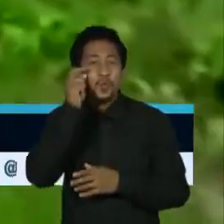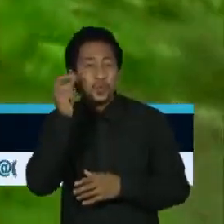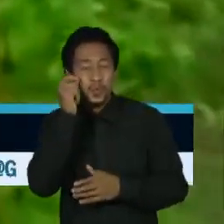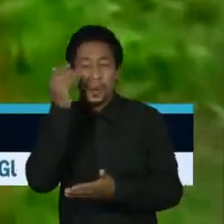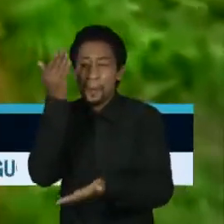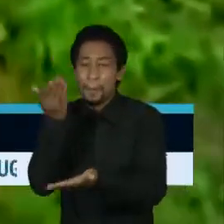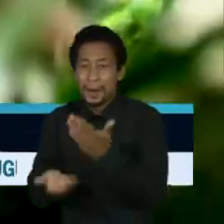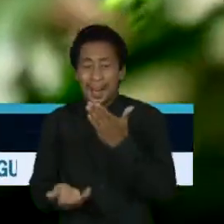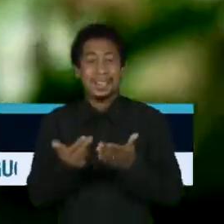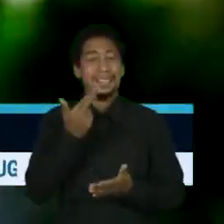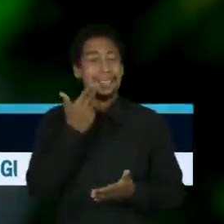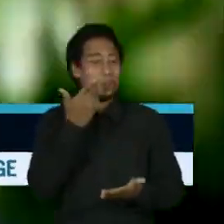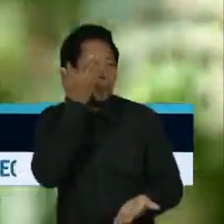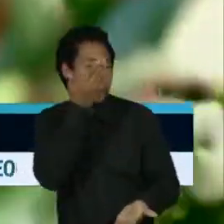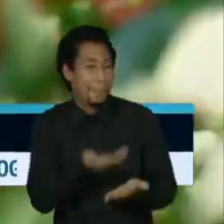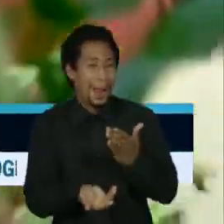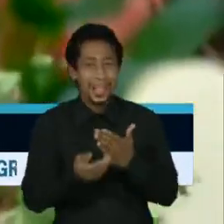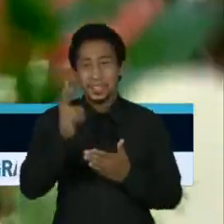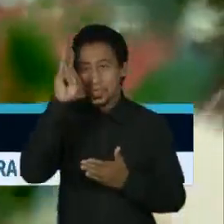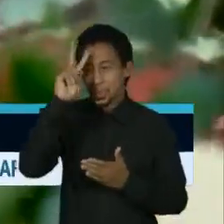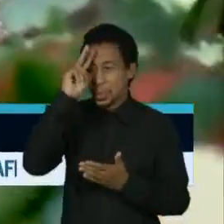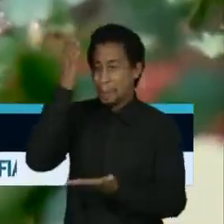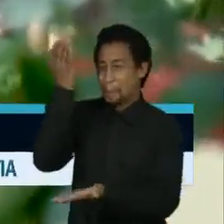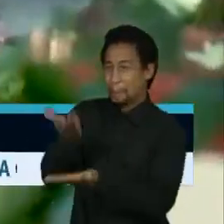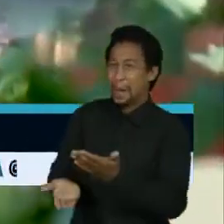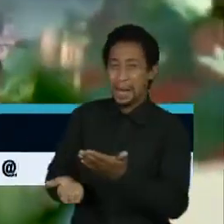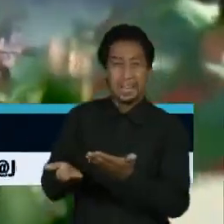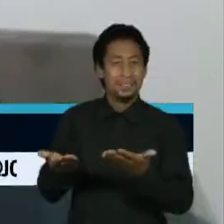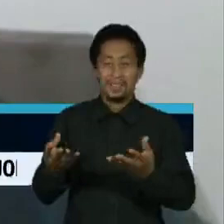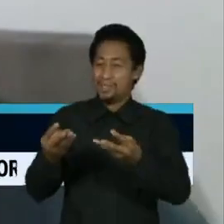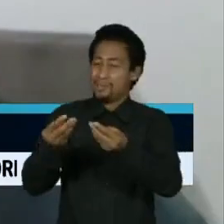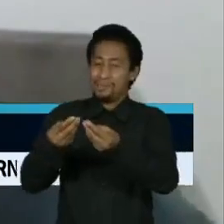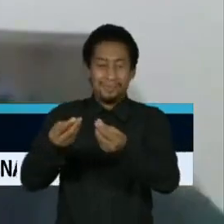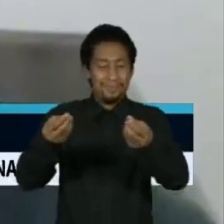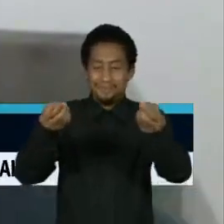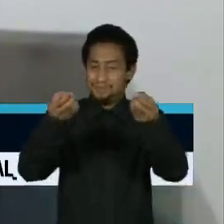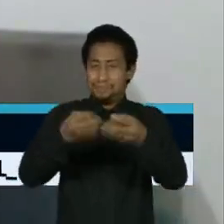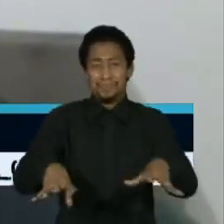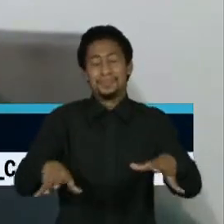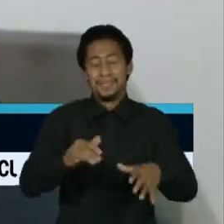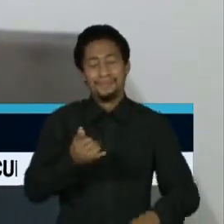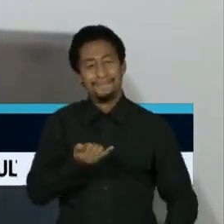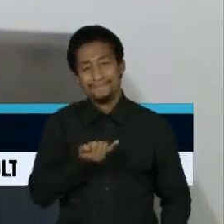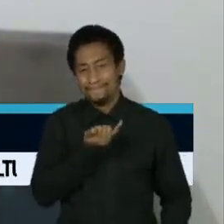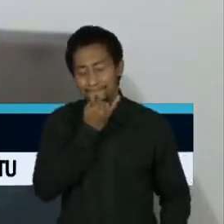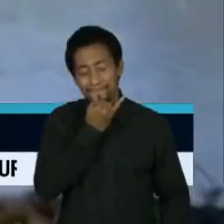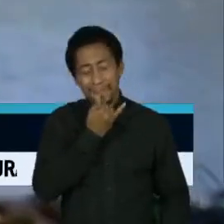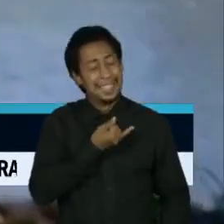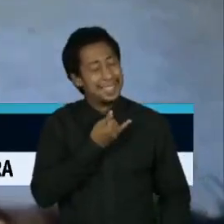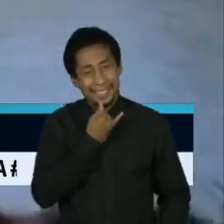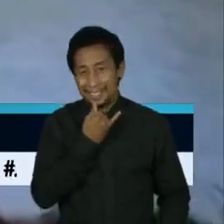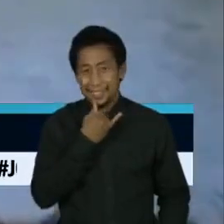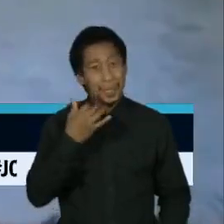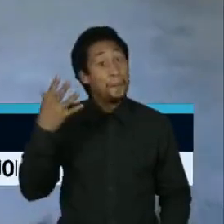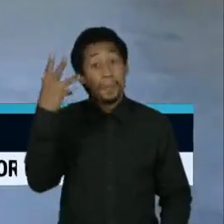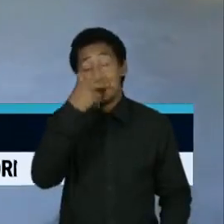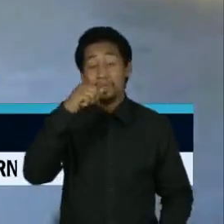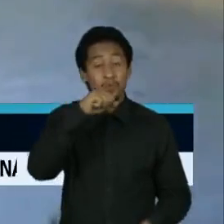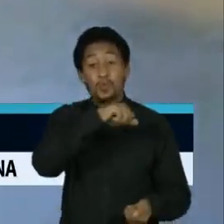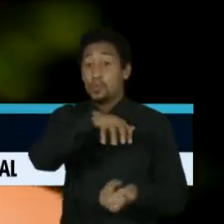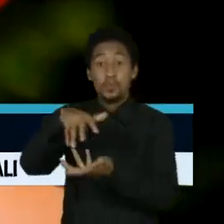história, perde-se tudo. É profundamente lamentável. A beleza do mundo está na